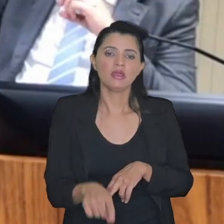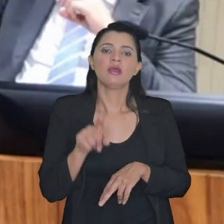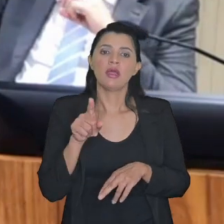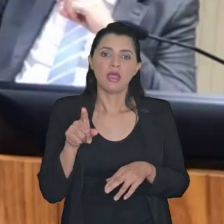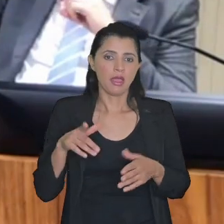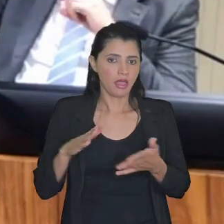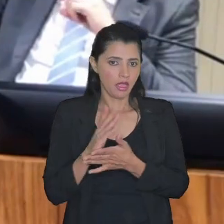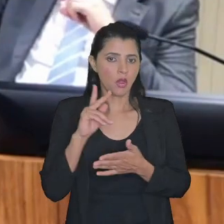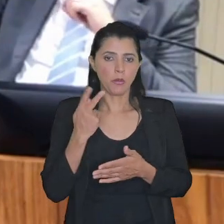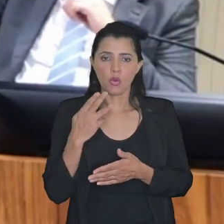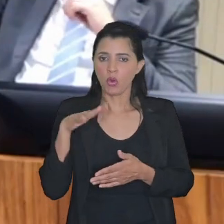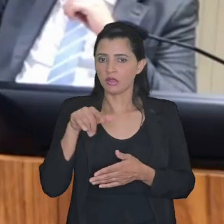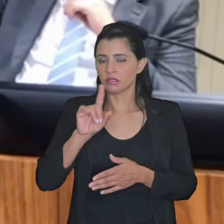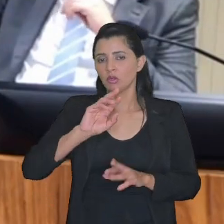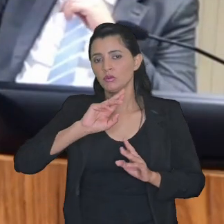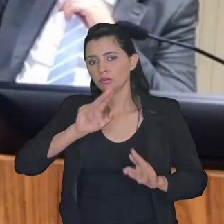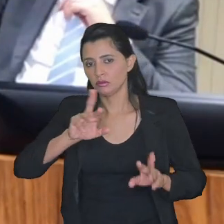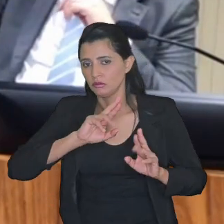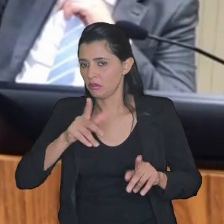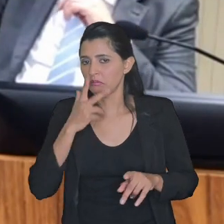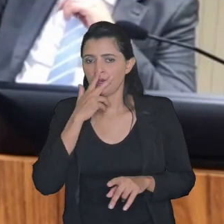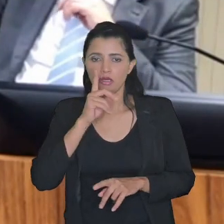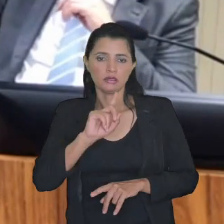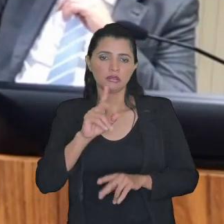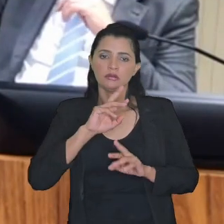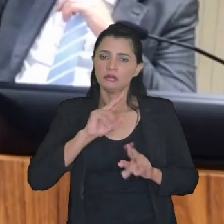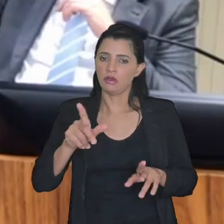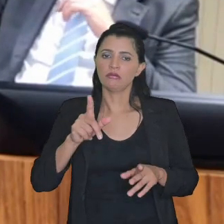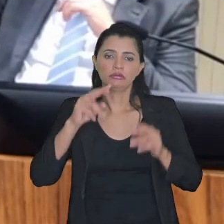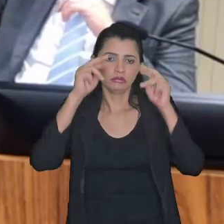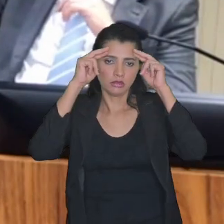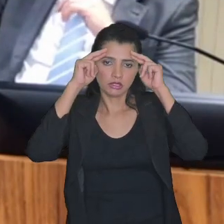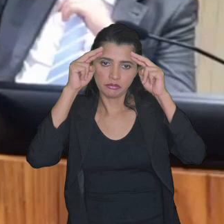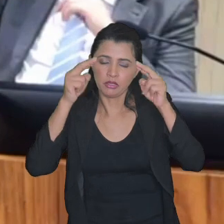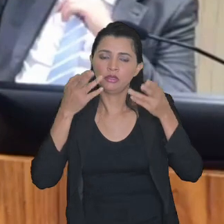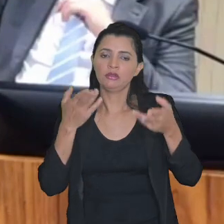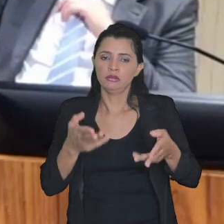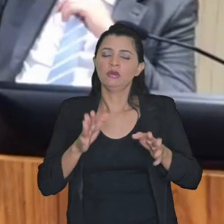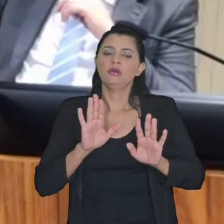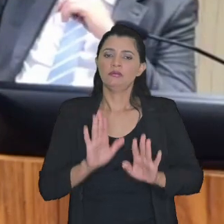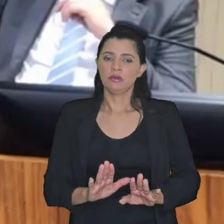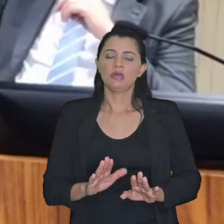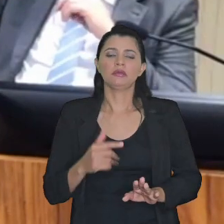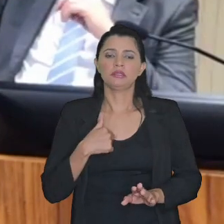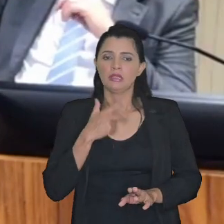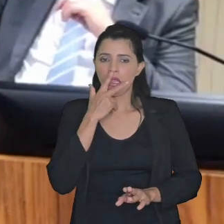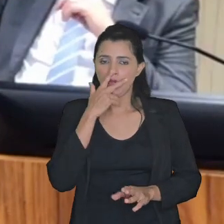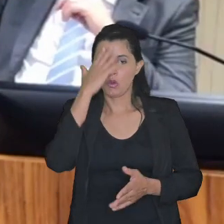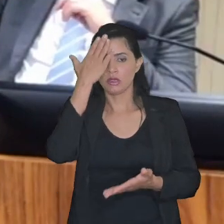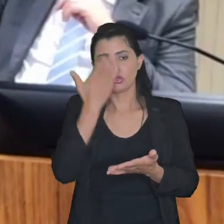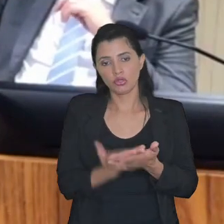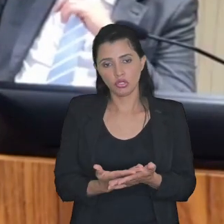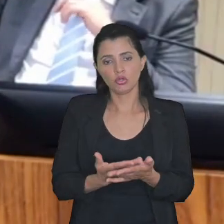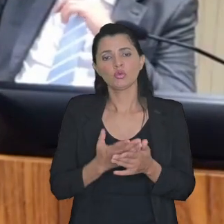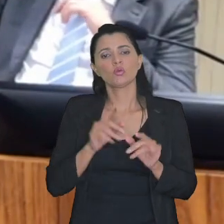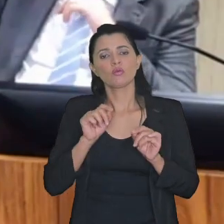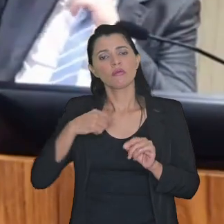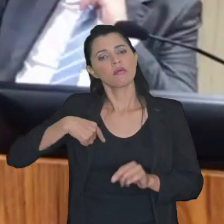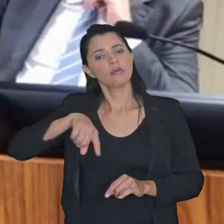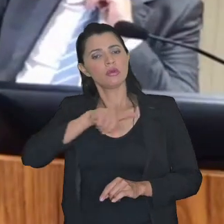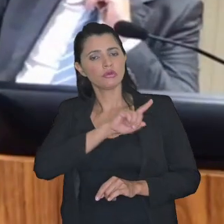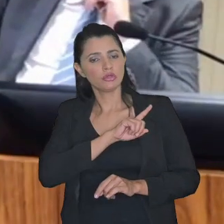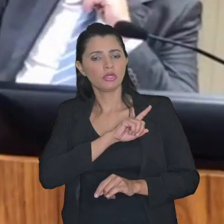homologação não é isso me parece com todo respeito eu acredito que